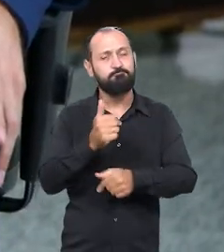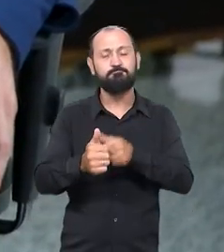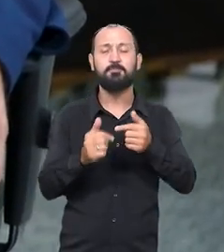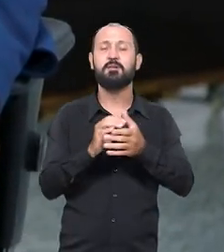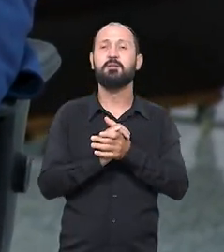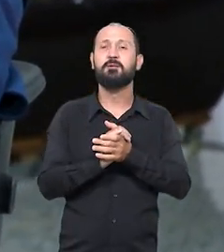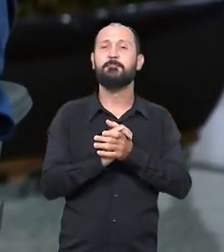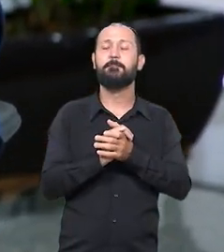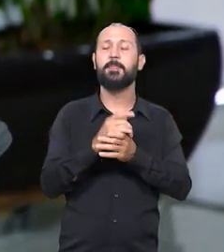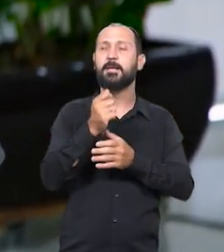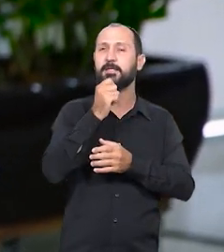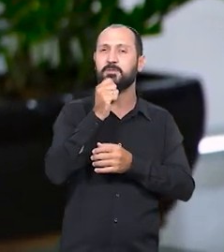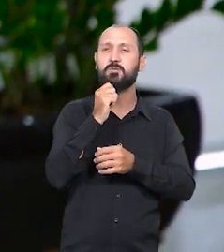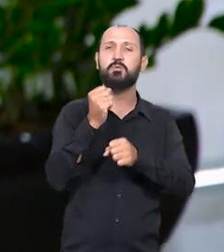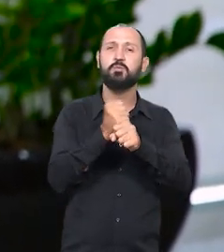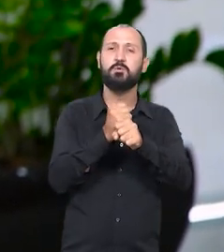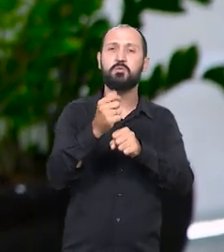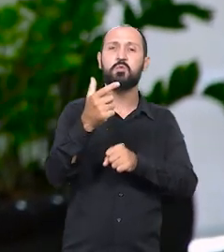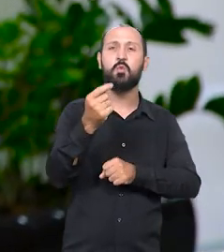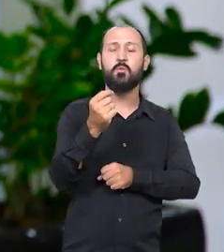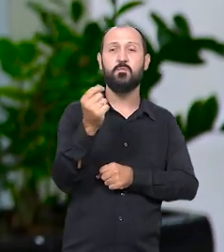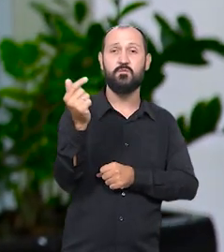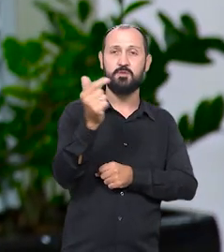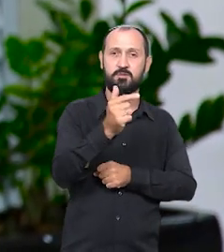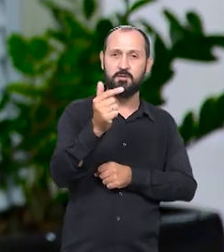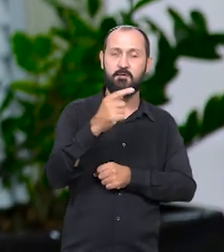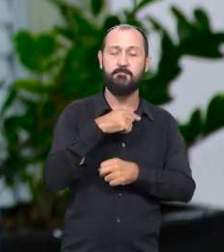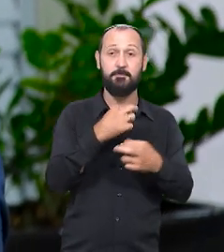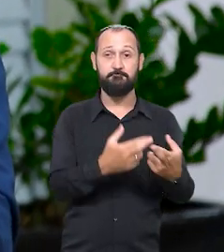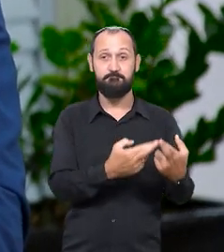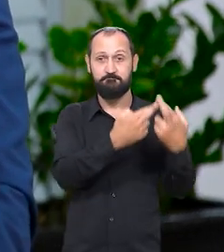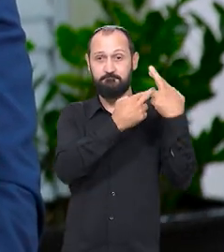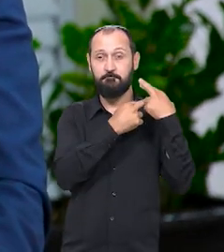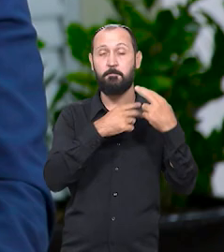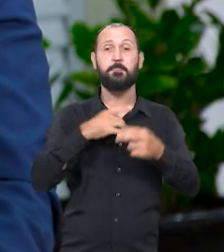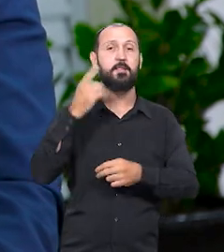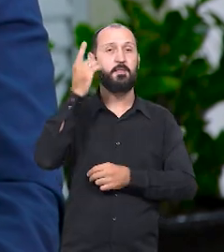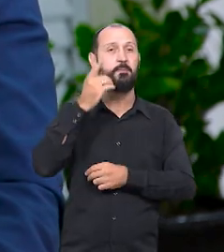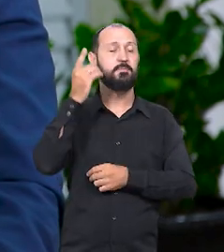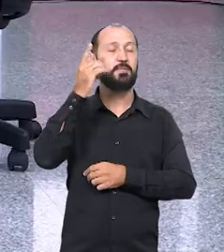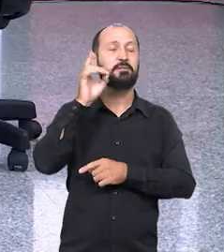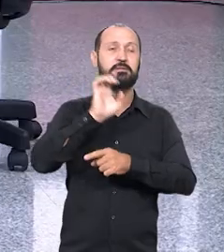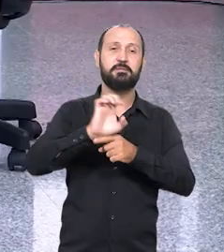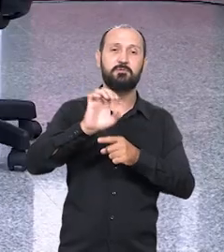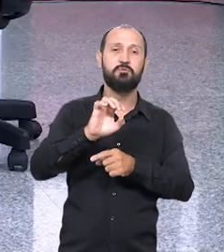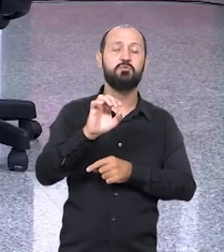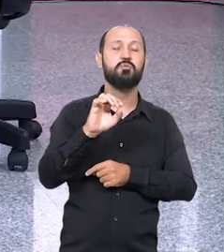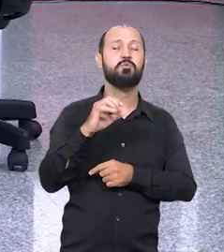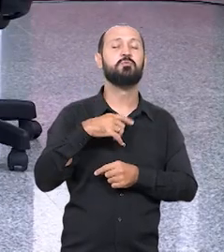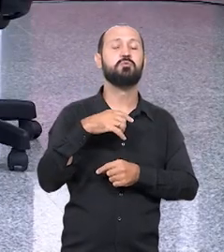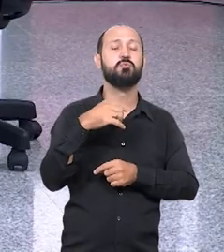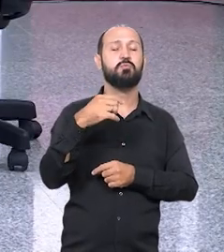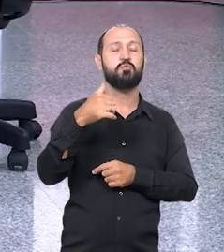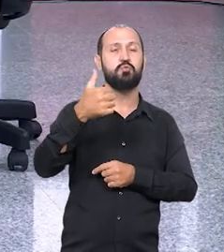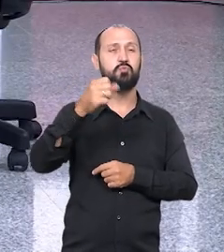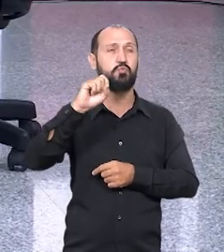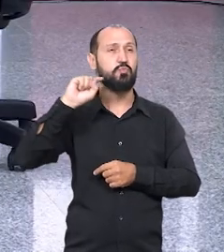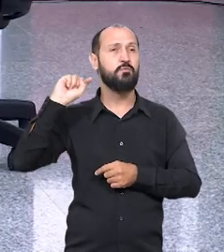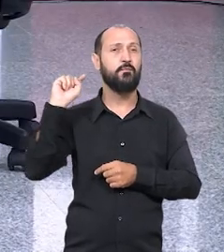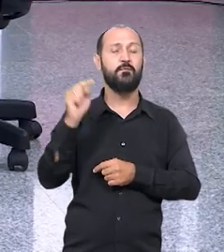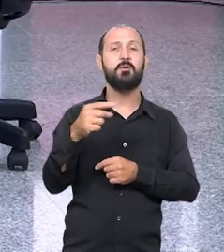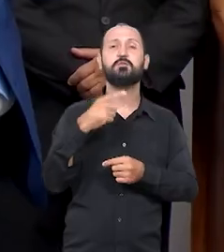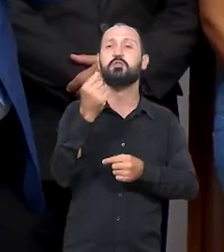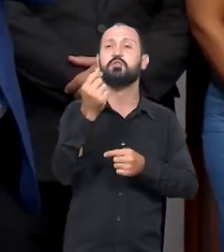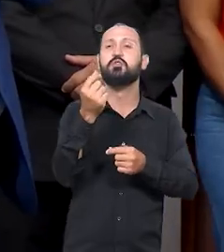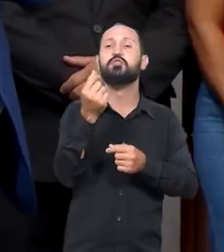e acabamos em 2022 com uma responsabilidade maior de deputado estadual. Foram 18.224 votos,